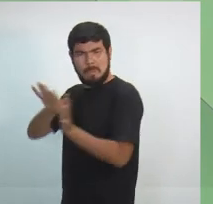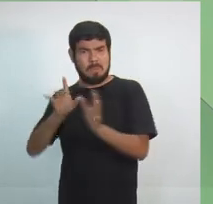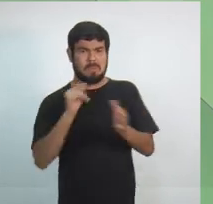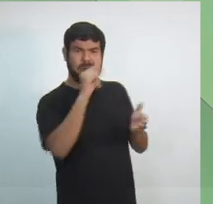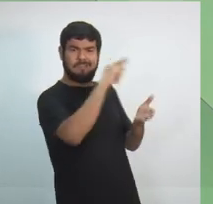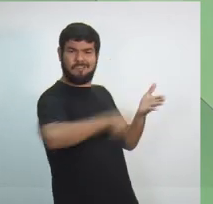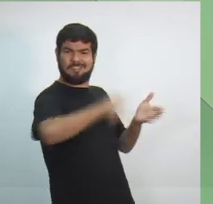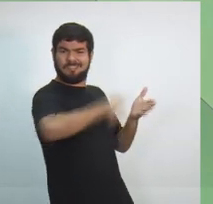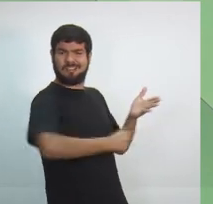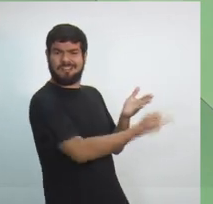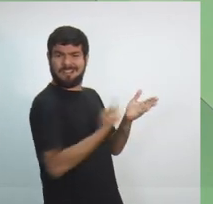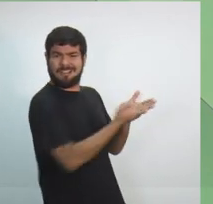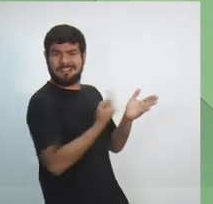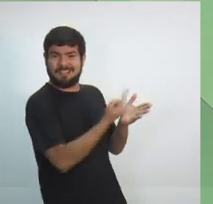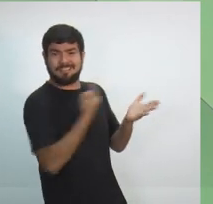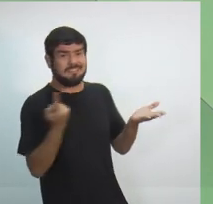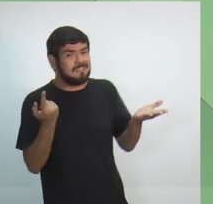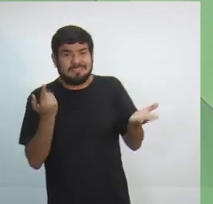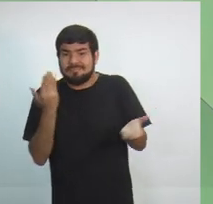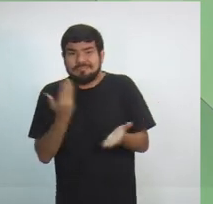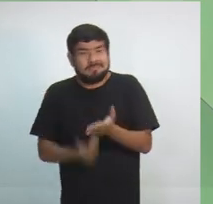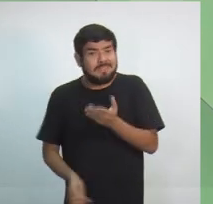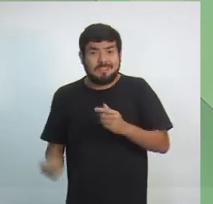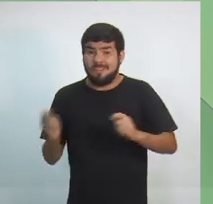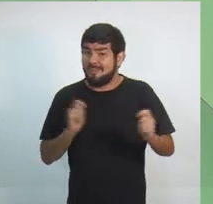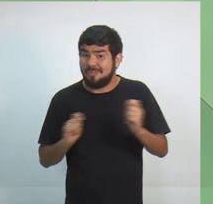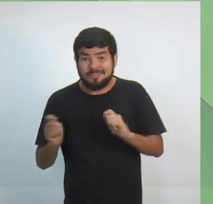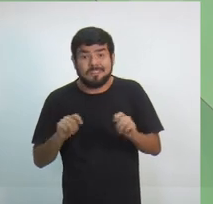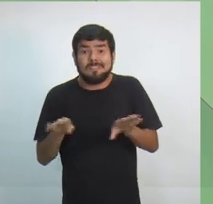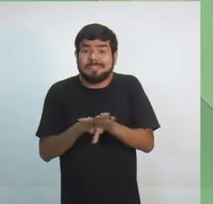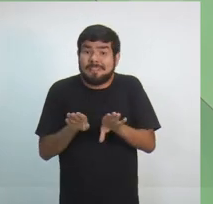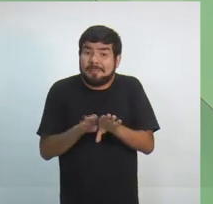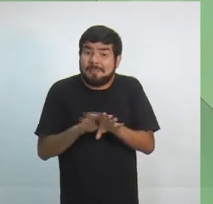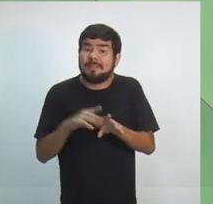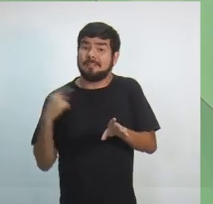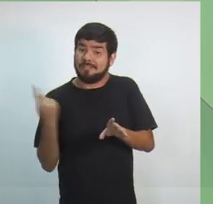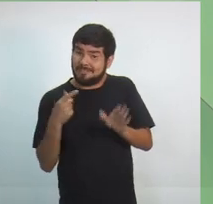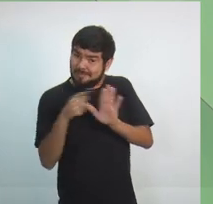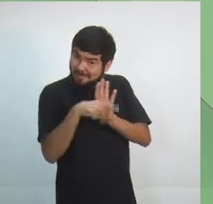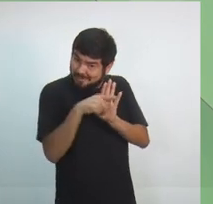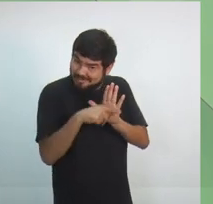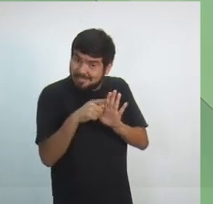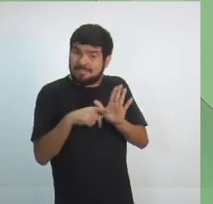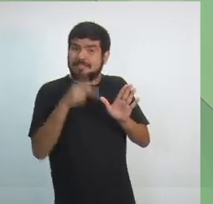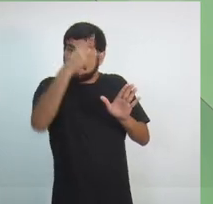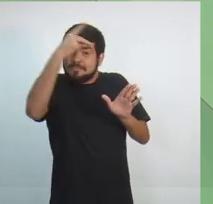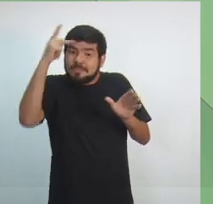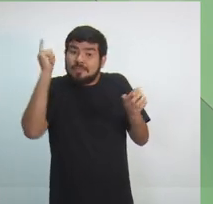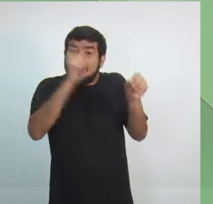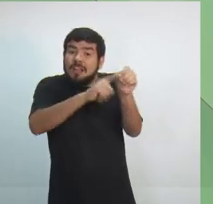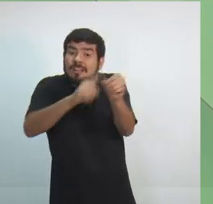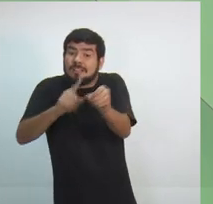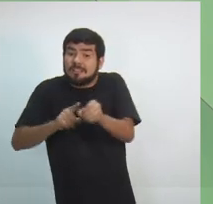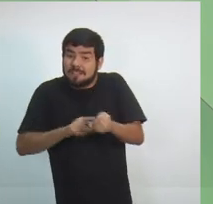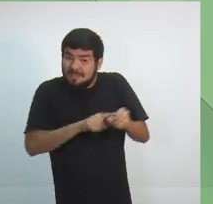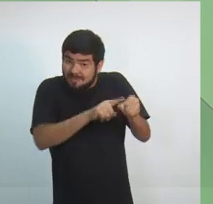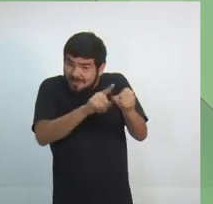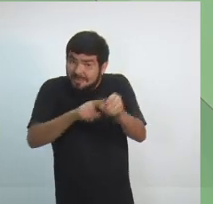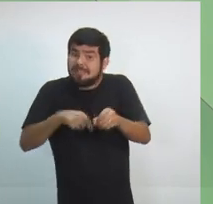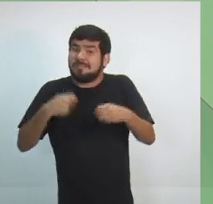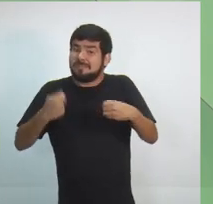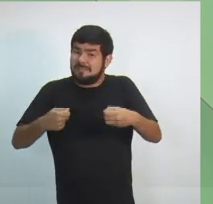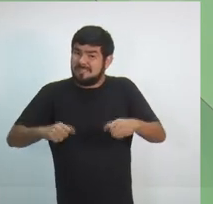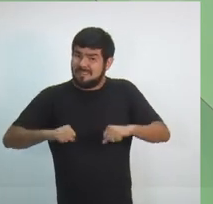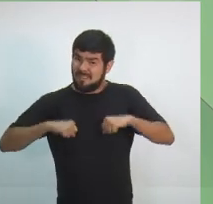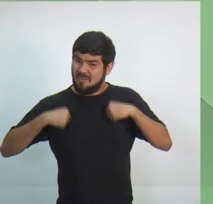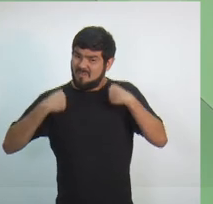Industrial. E nós temos também, no nosso projeto, a questão de quem está nos municípios. Nós temos que fortalecer, através